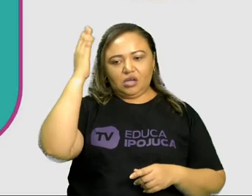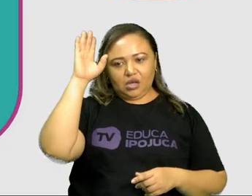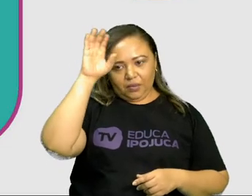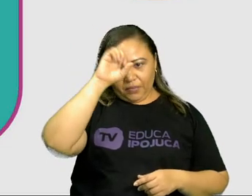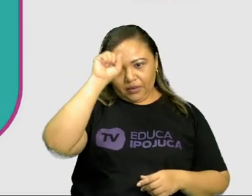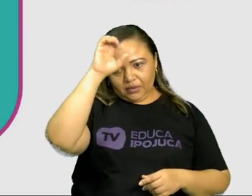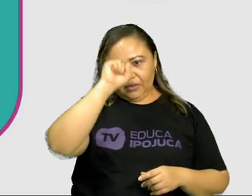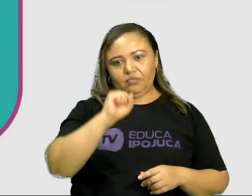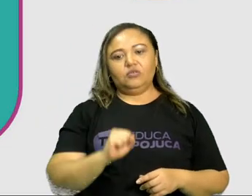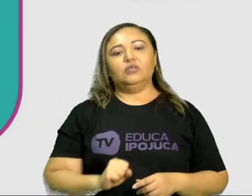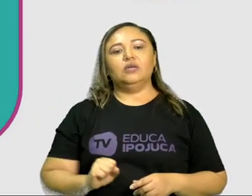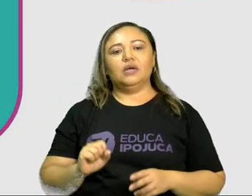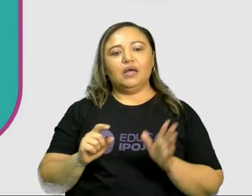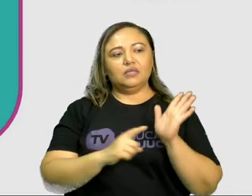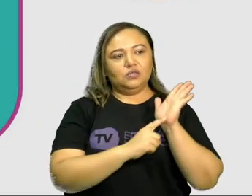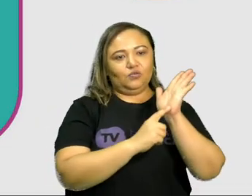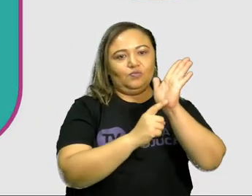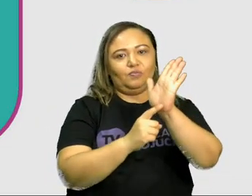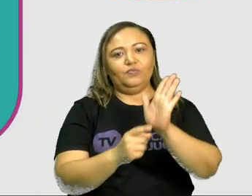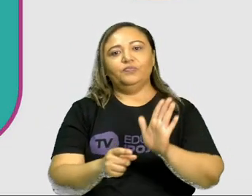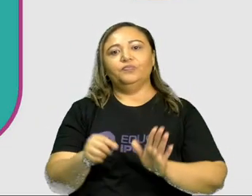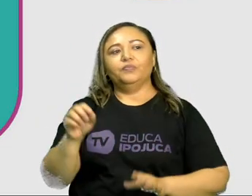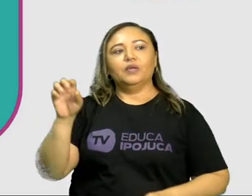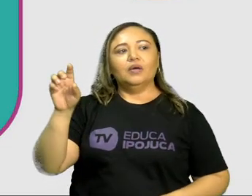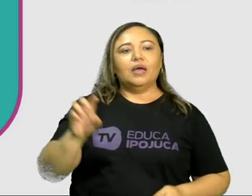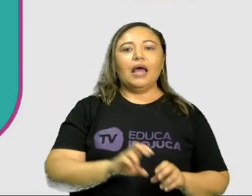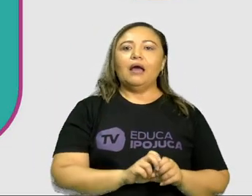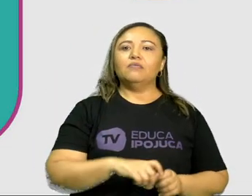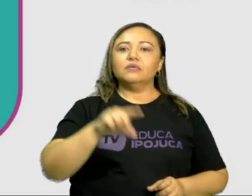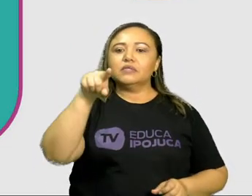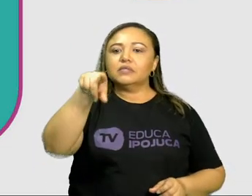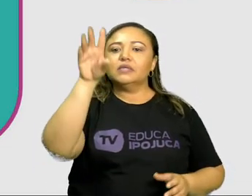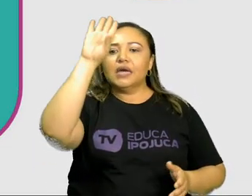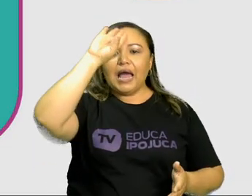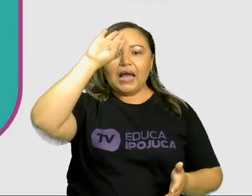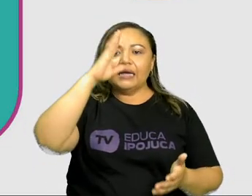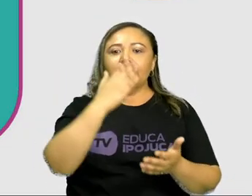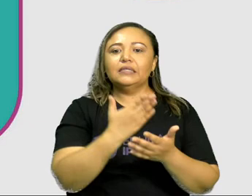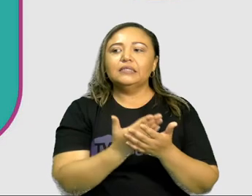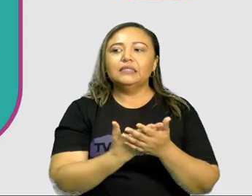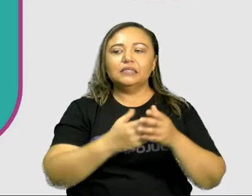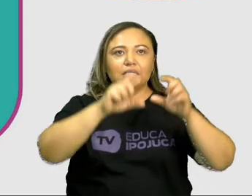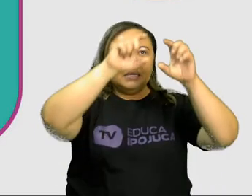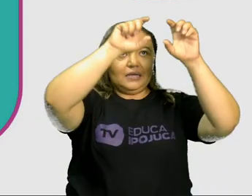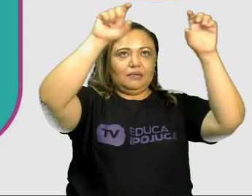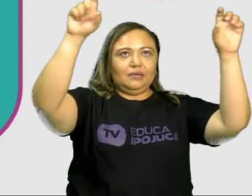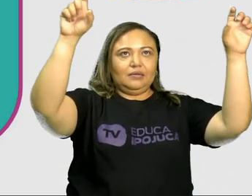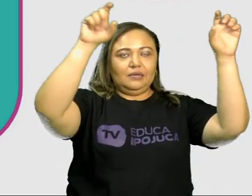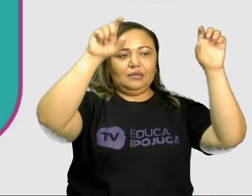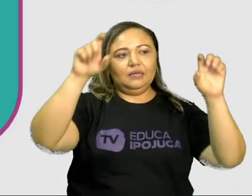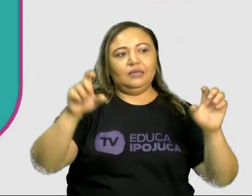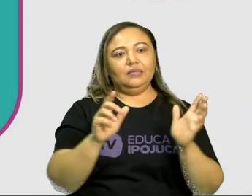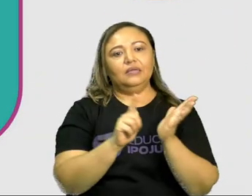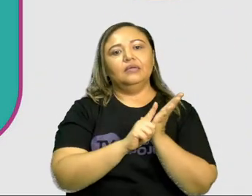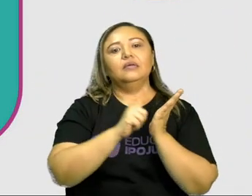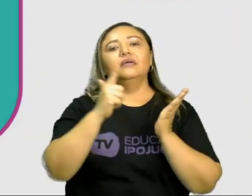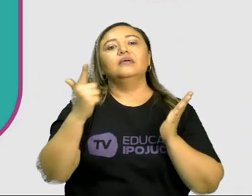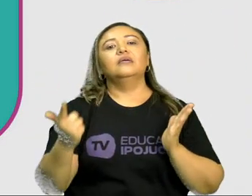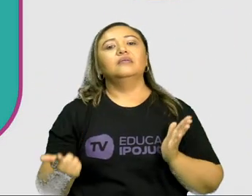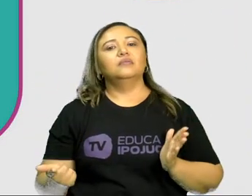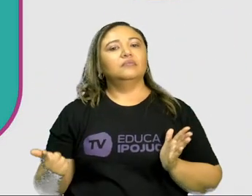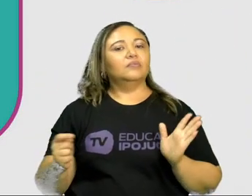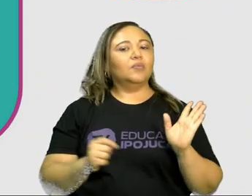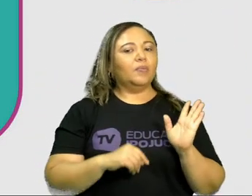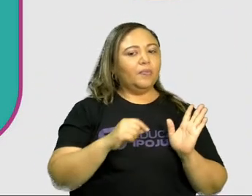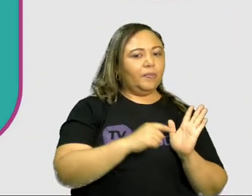respondam no caderno. Vocês acreditam que as manchetes de jornal são totalmente imparciais? Ou seja, não